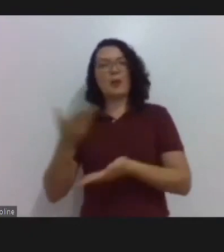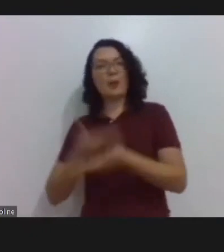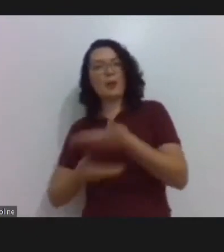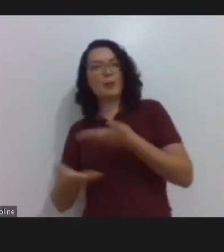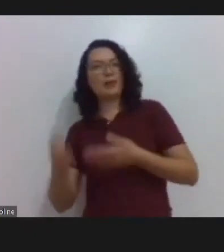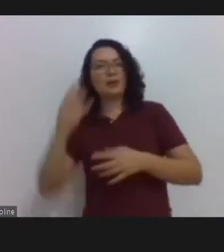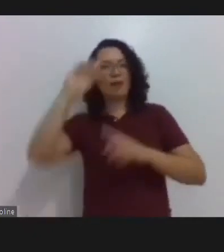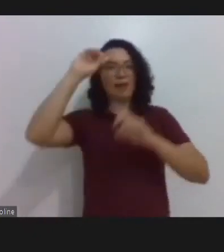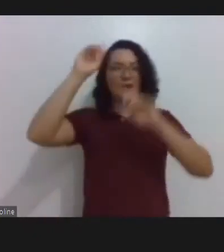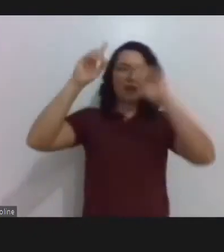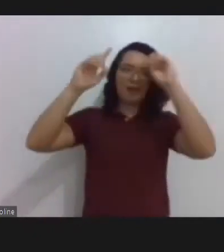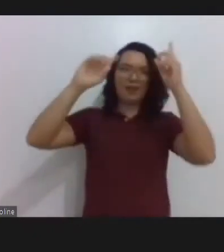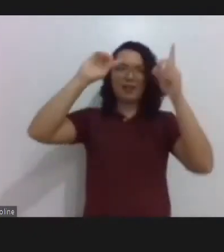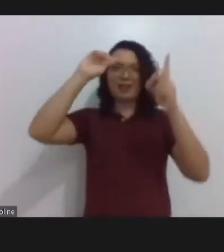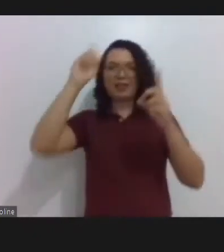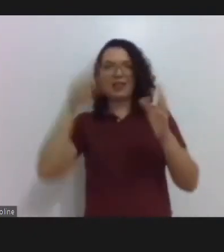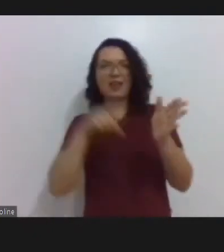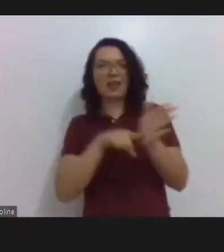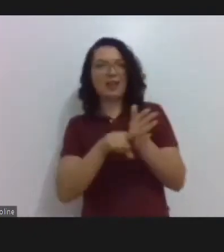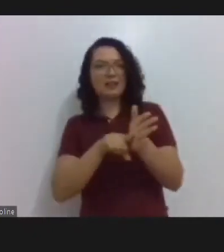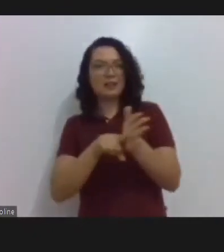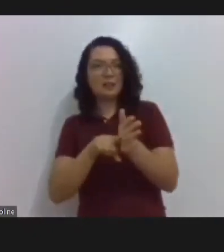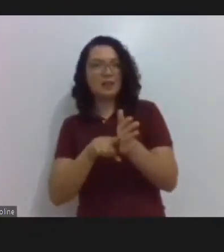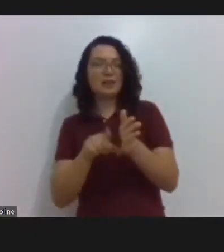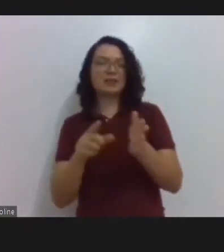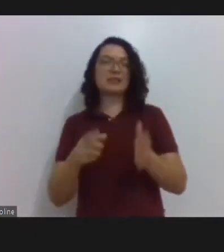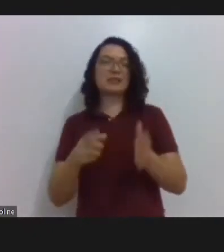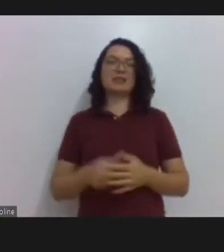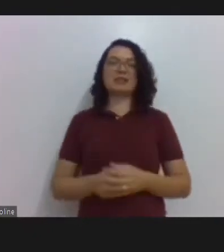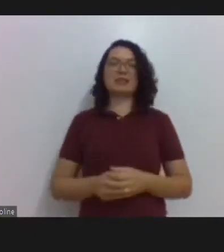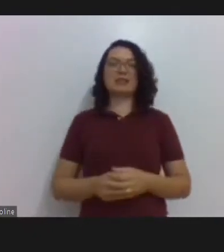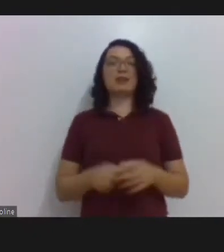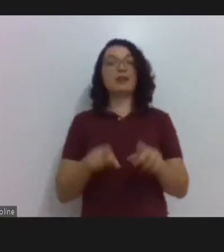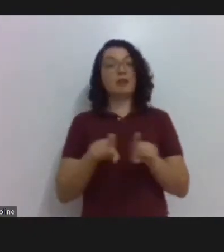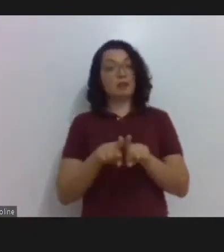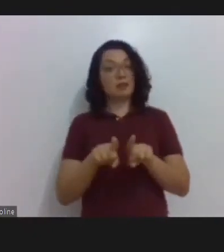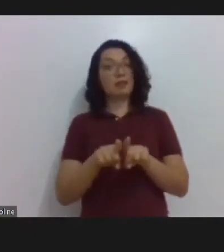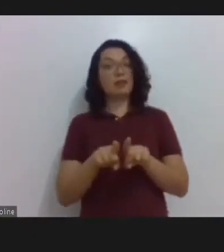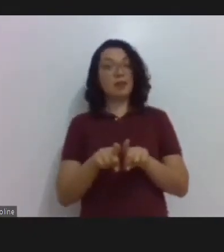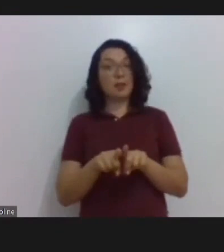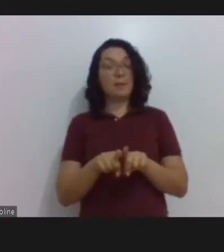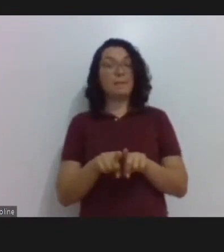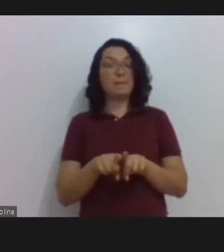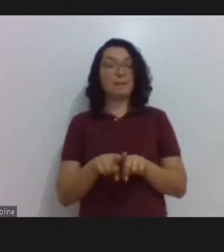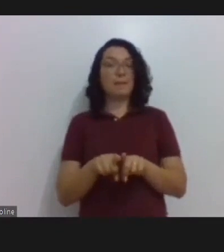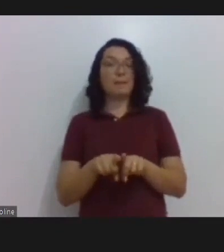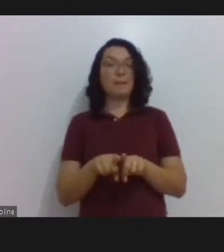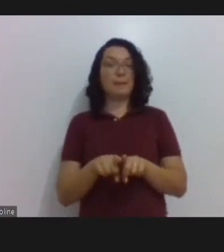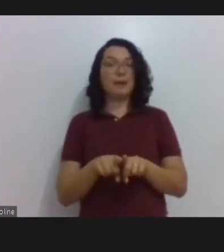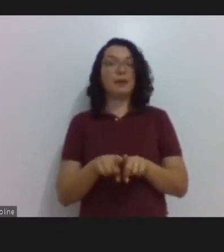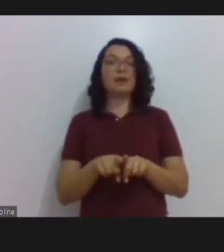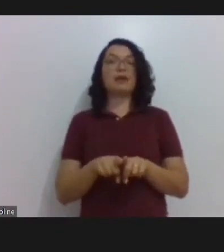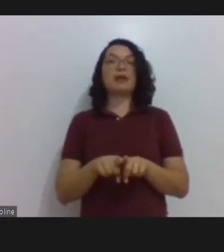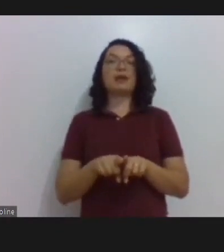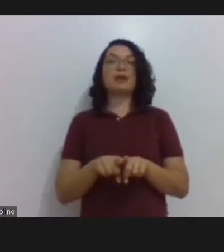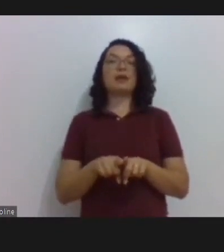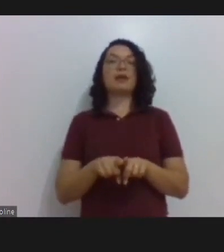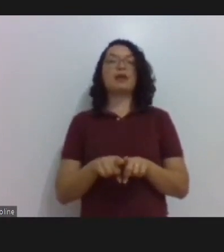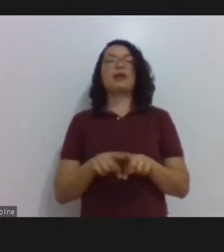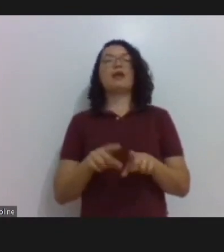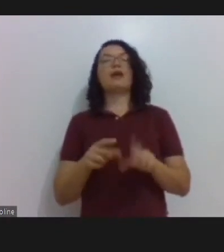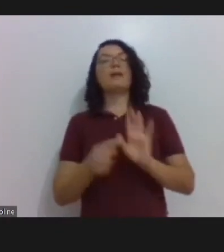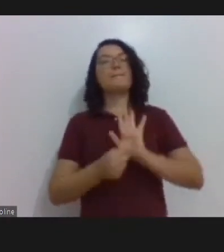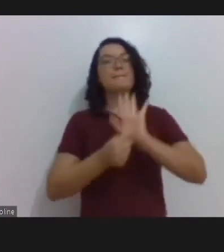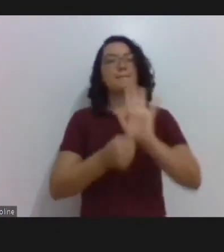explorações. De alguma forma, estes encontros são muito nutritivos, porque